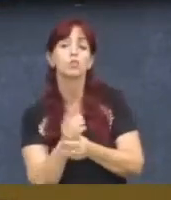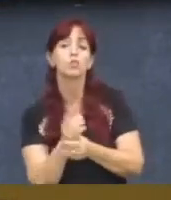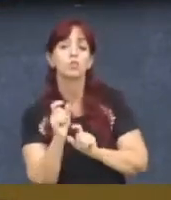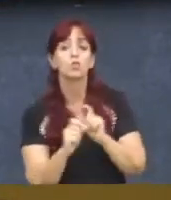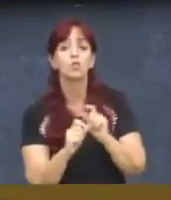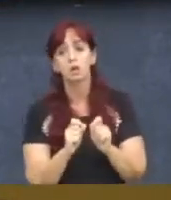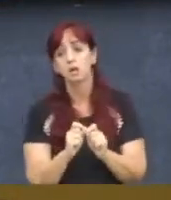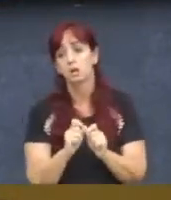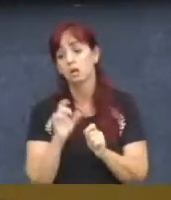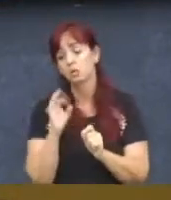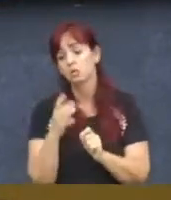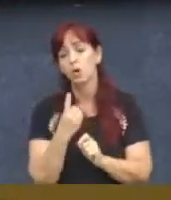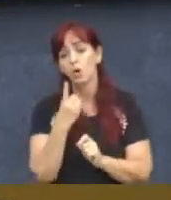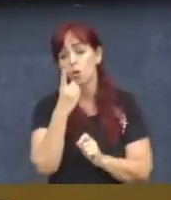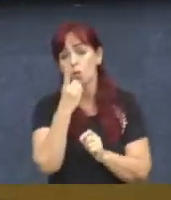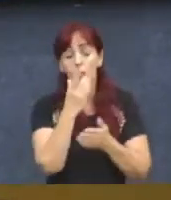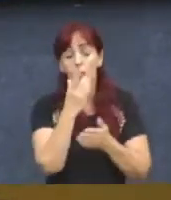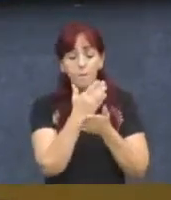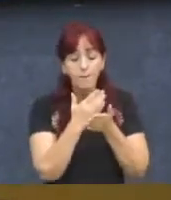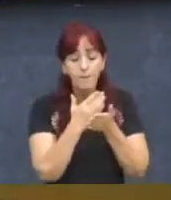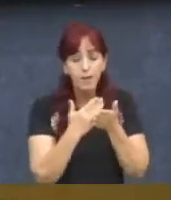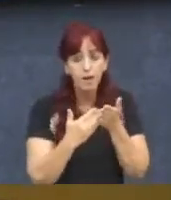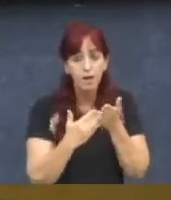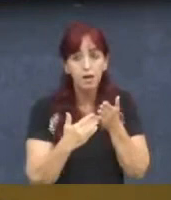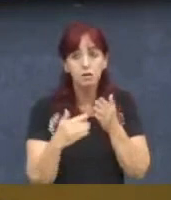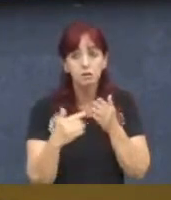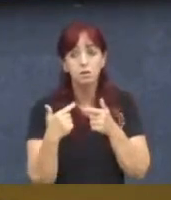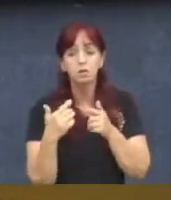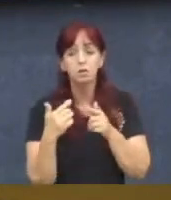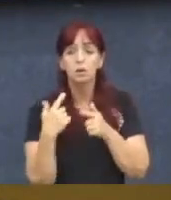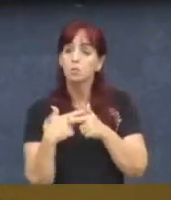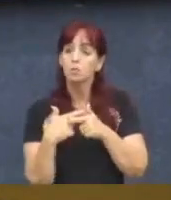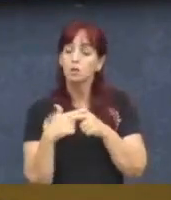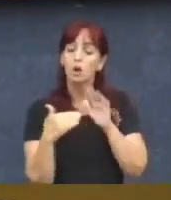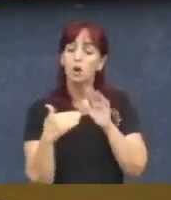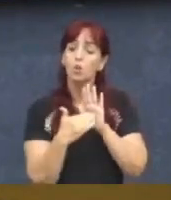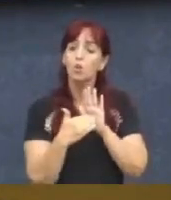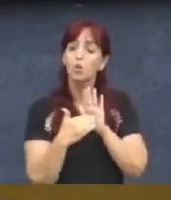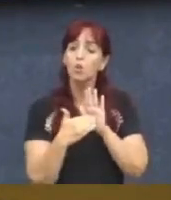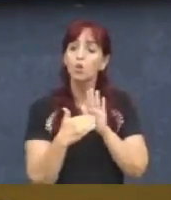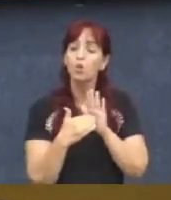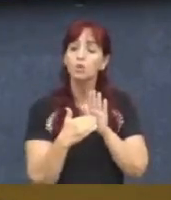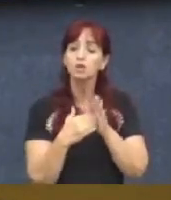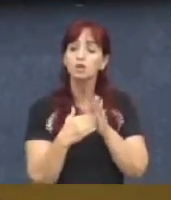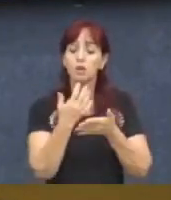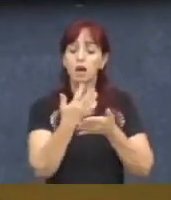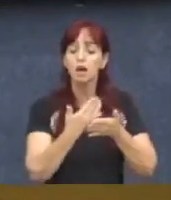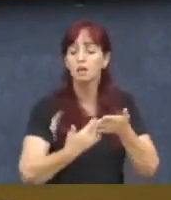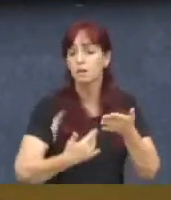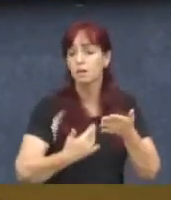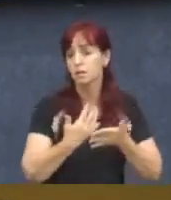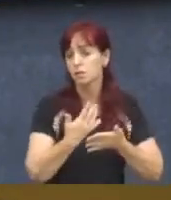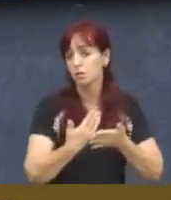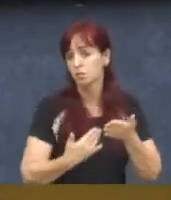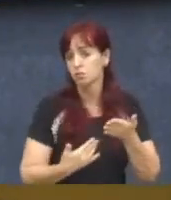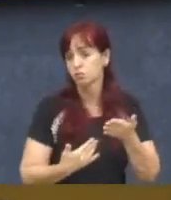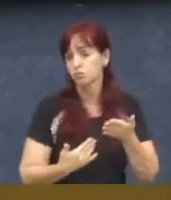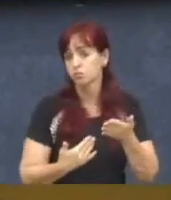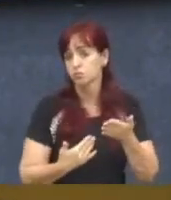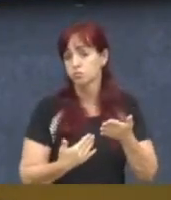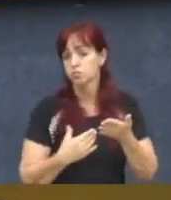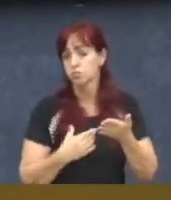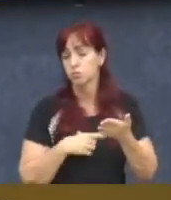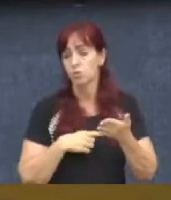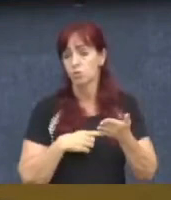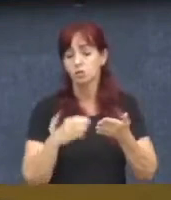Apenas um capítulo, que era a última licitação que tentaram fazer. Essa licitação que ia sendo feita